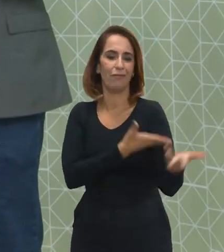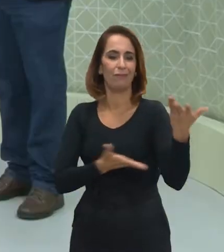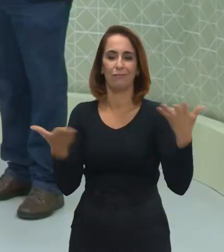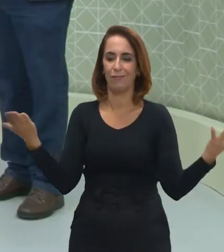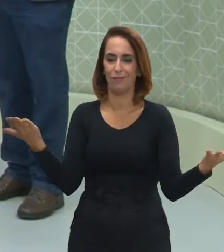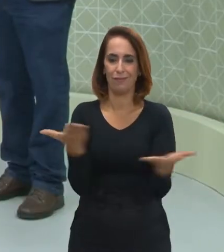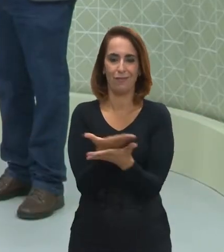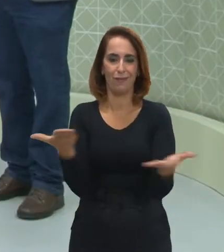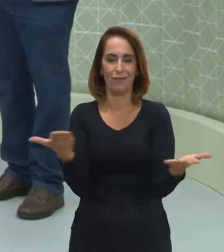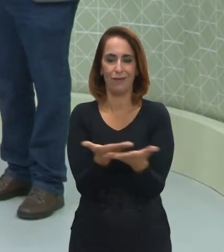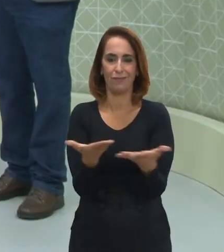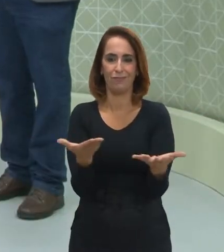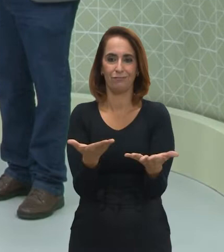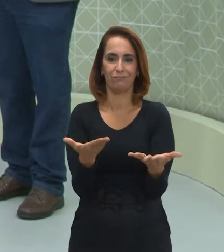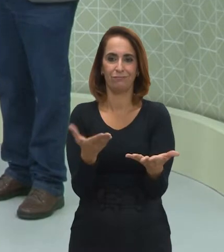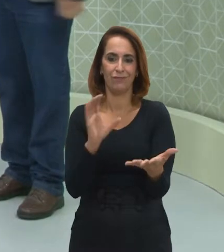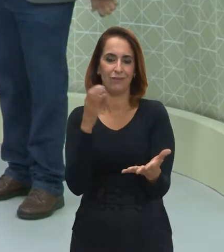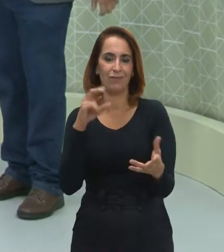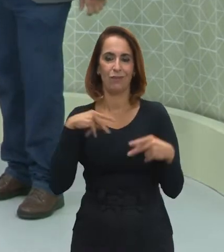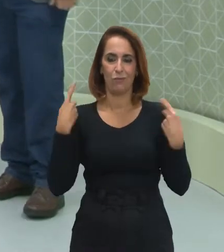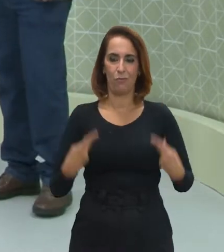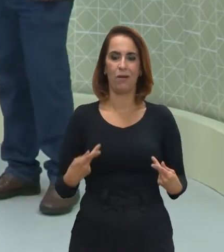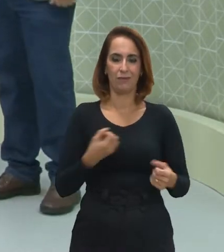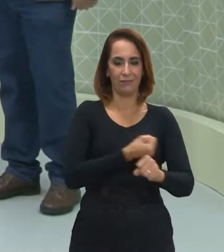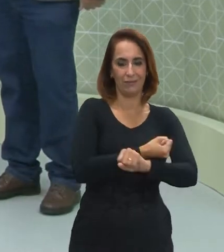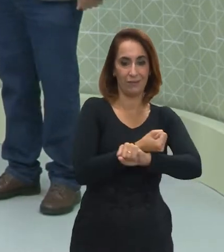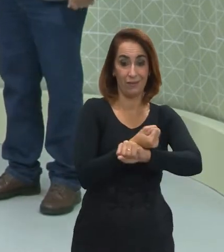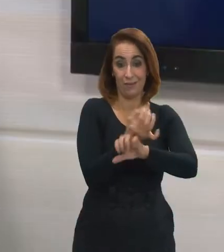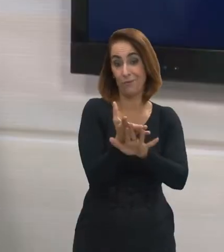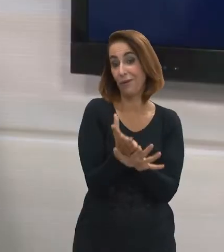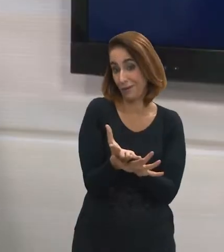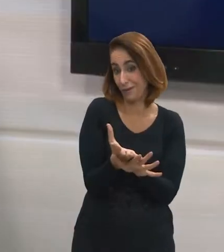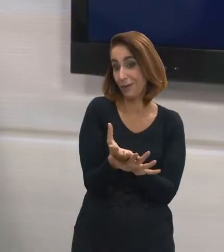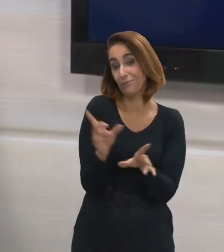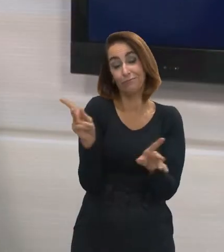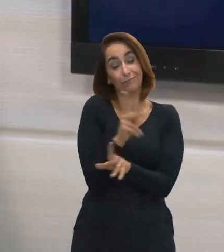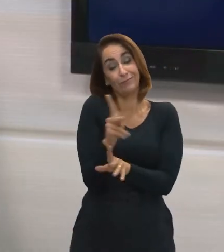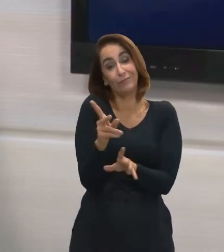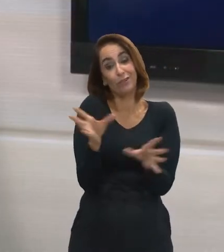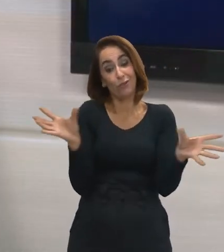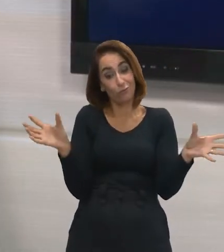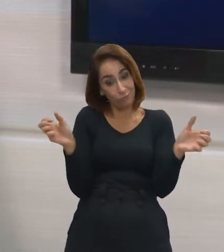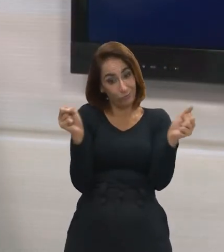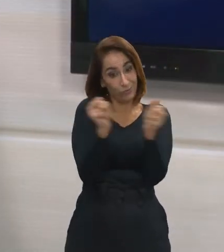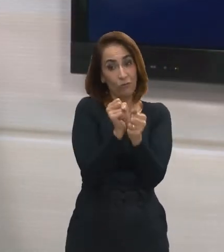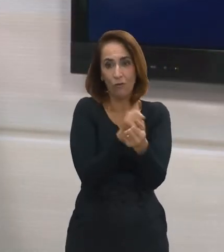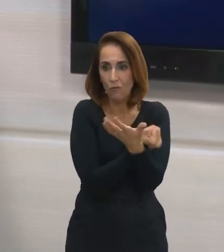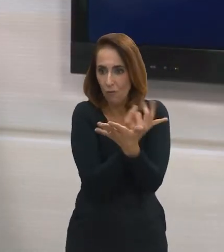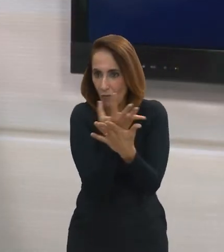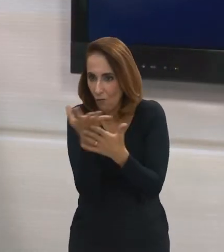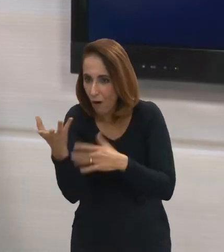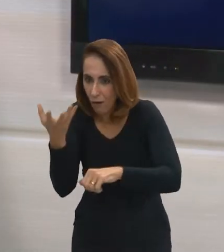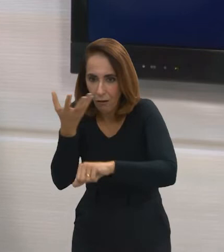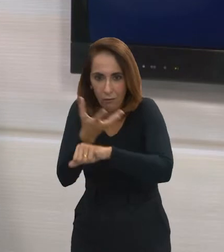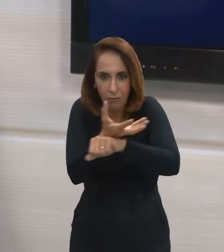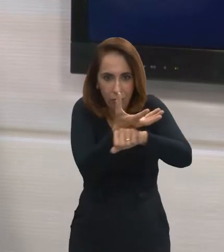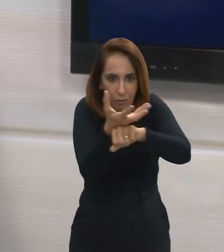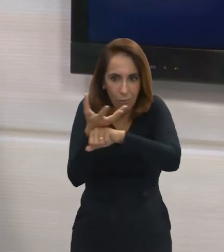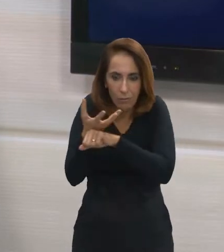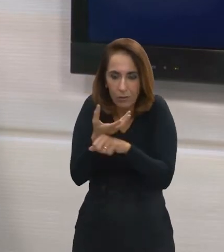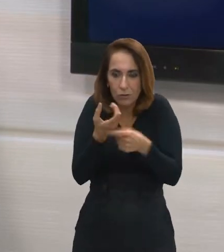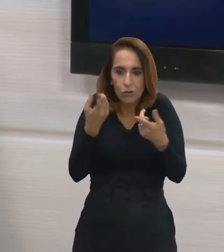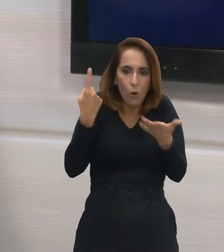interligação entre as áreas das ciências humanas. Que é a interdisciplinaridade, né, professor? Essa junção aí de várias disciplinas que são